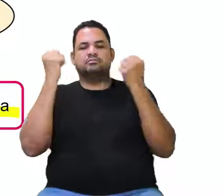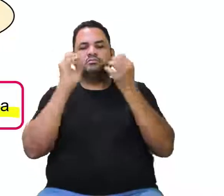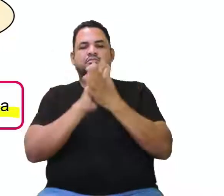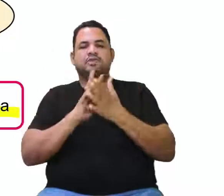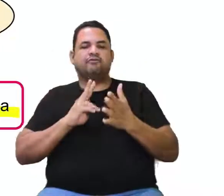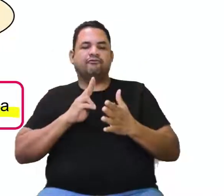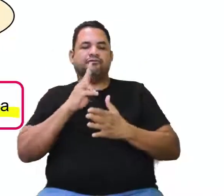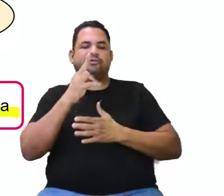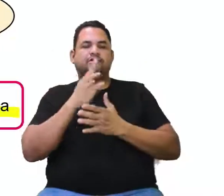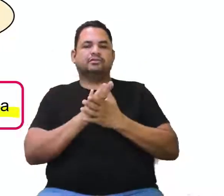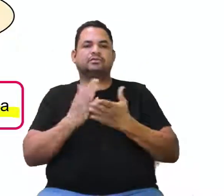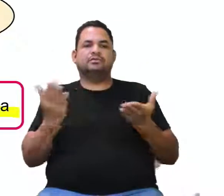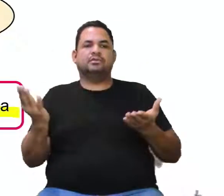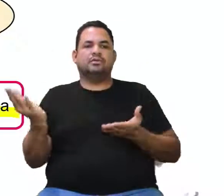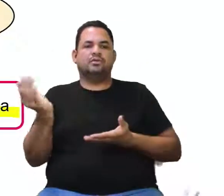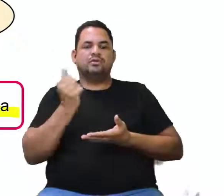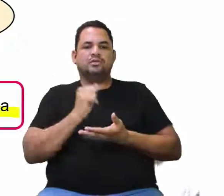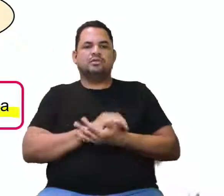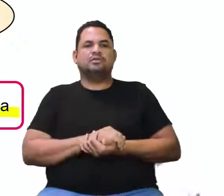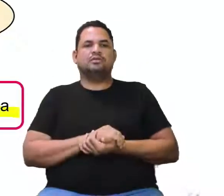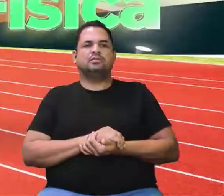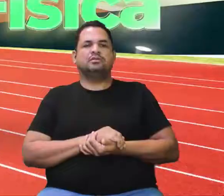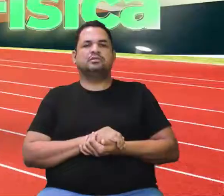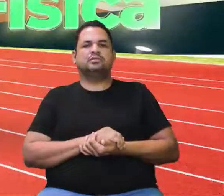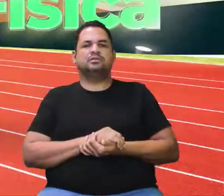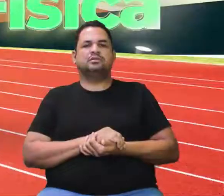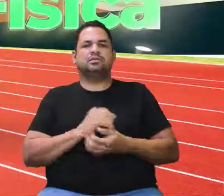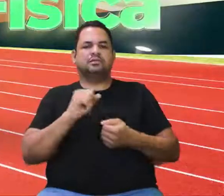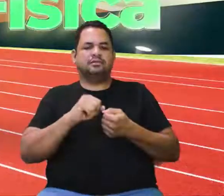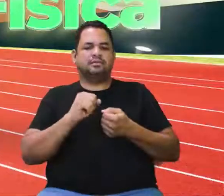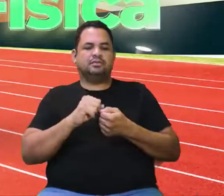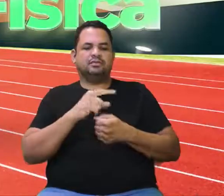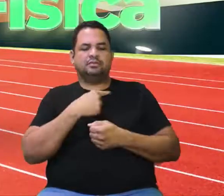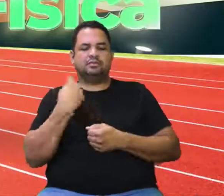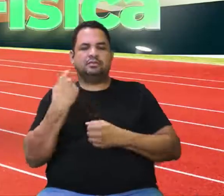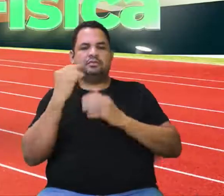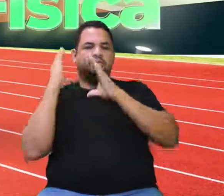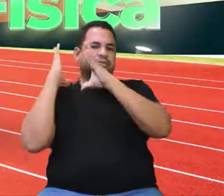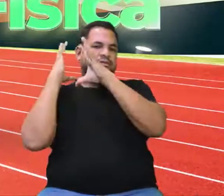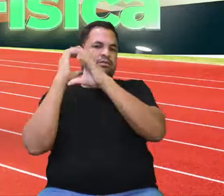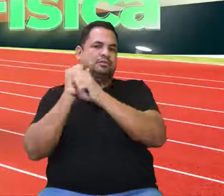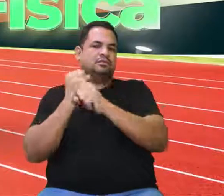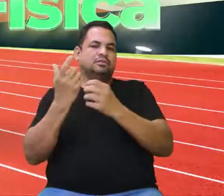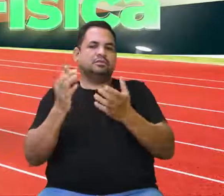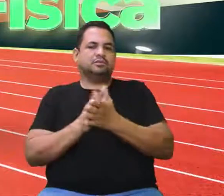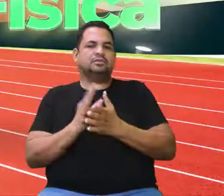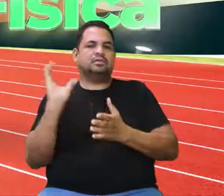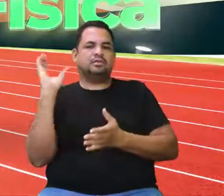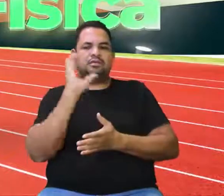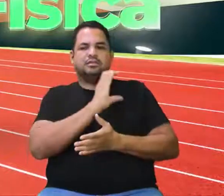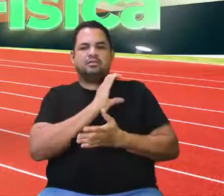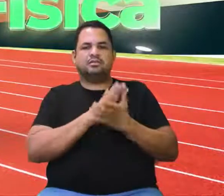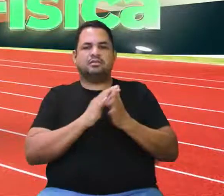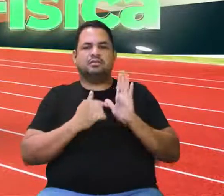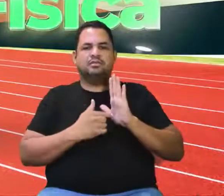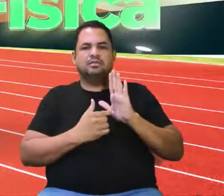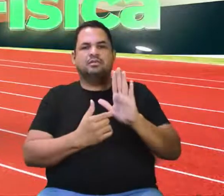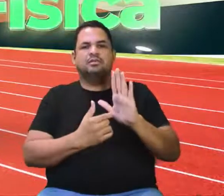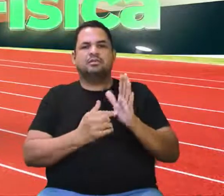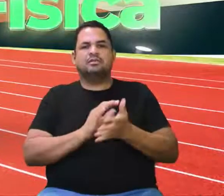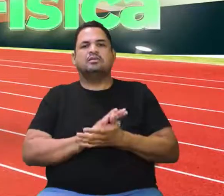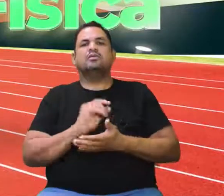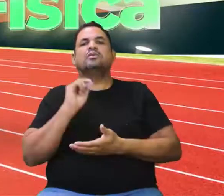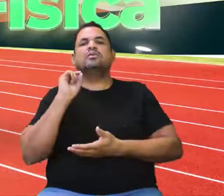fortalecimento. Agora vem aqui comigo, que a gente já fez a nossa revisão. Aí nós vamos rapidamente mostrar